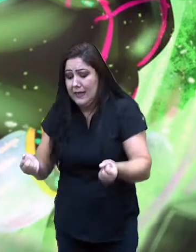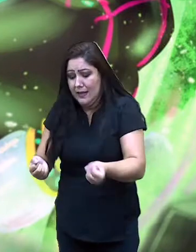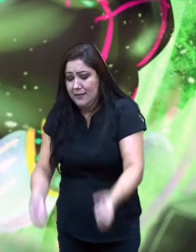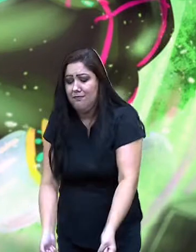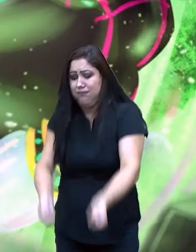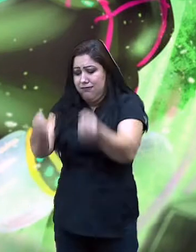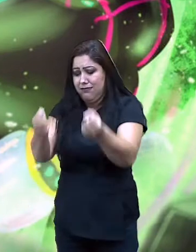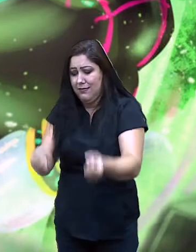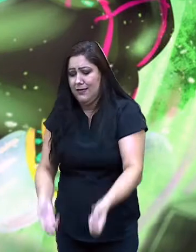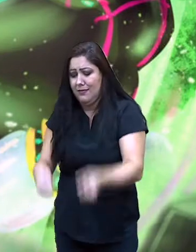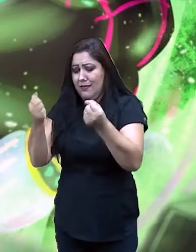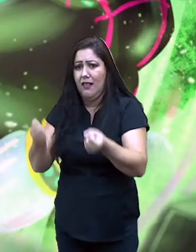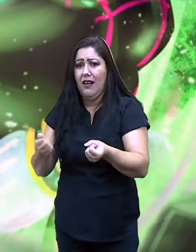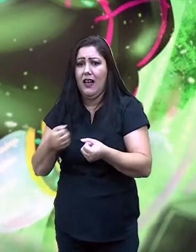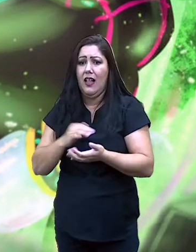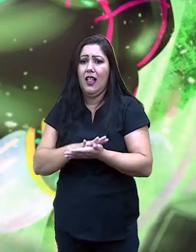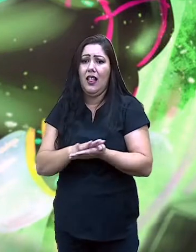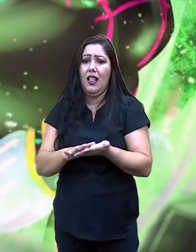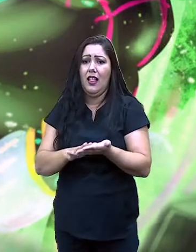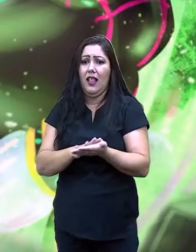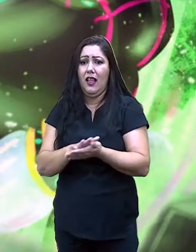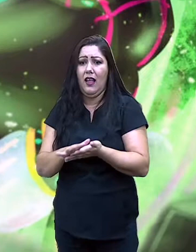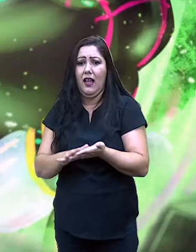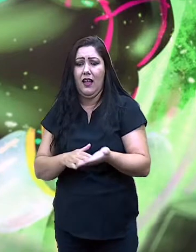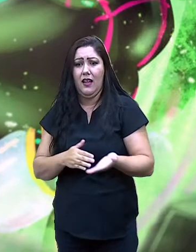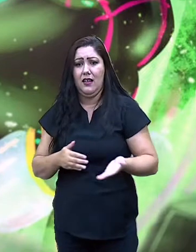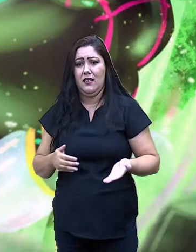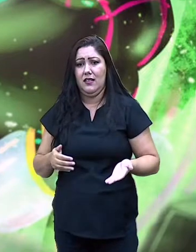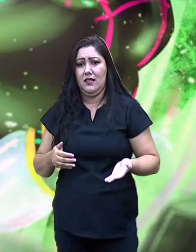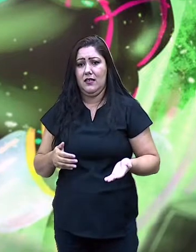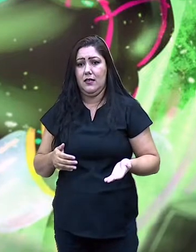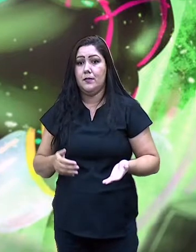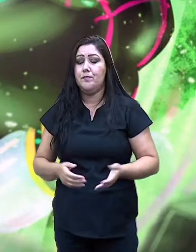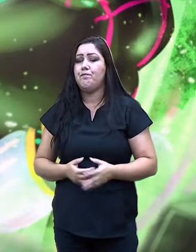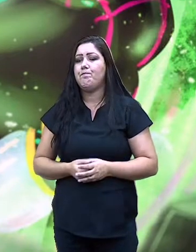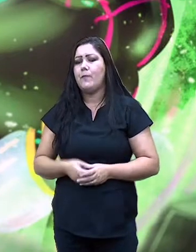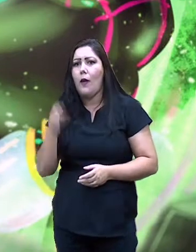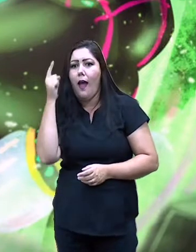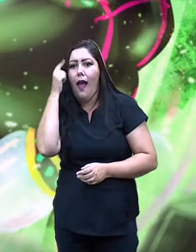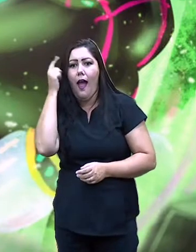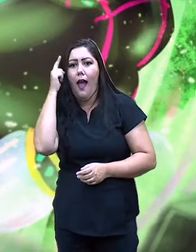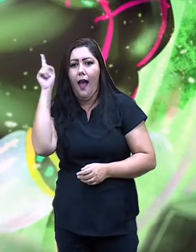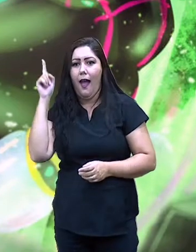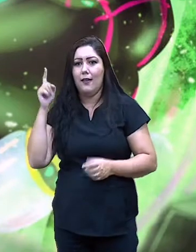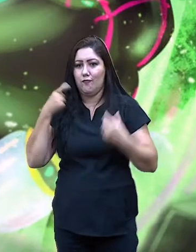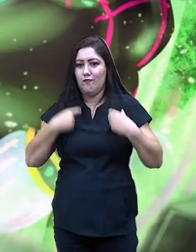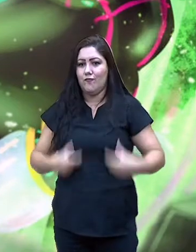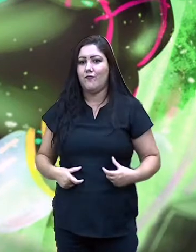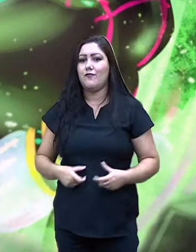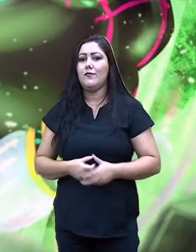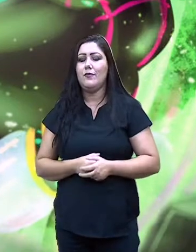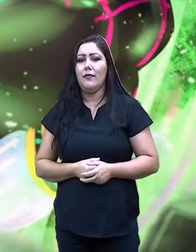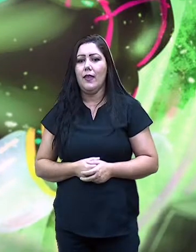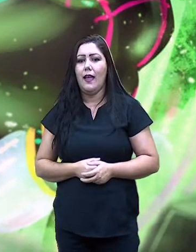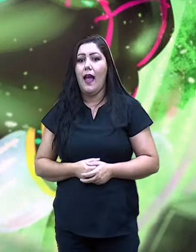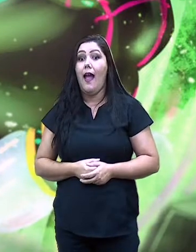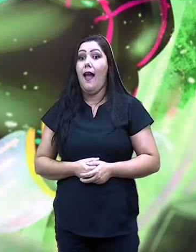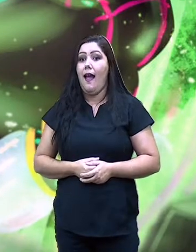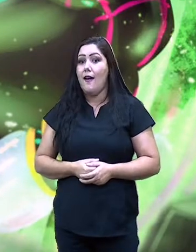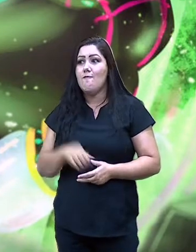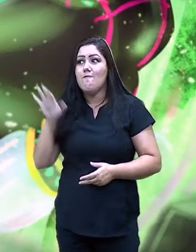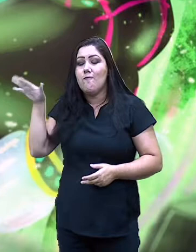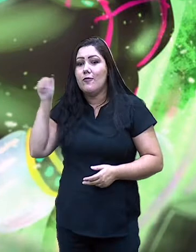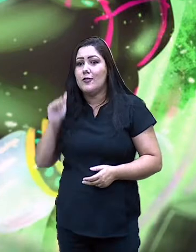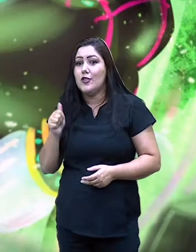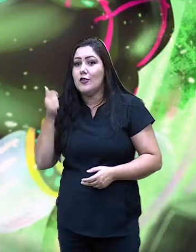O boi não reage. O eles fazem? Um vaqueiro tem uma ideia de chamar um pajé, porque próximo